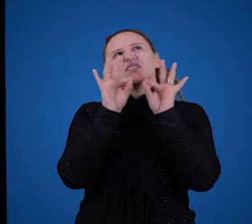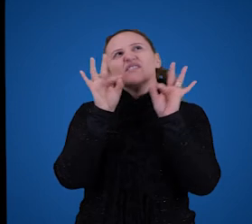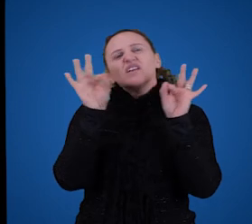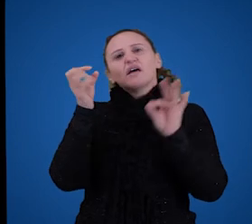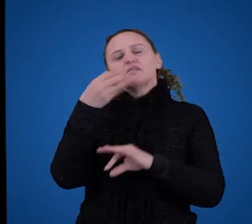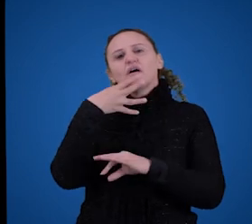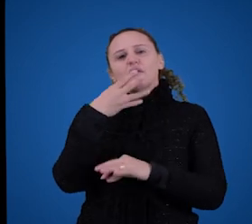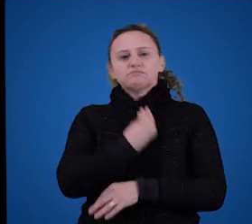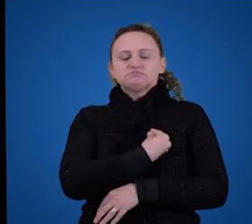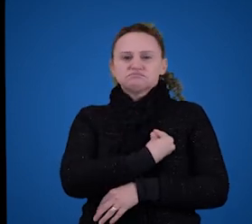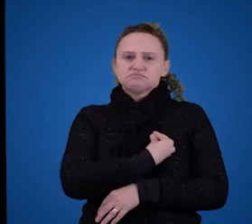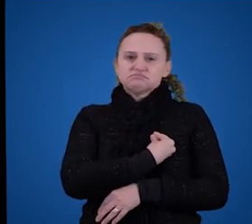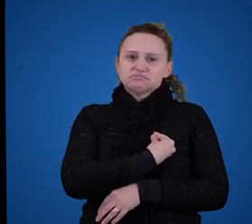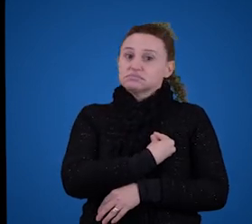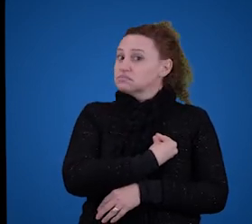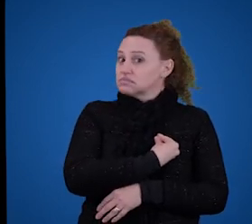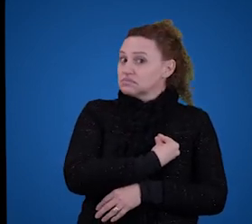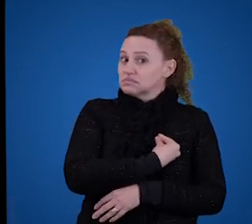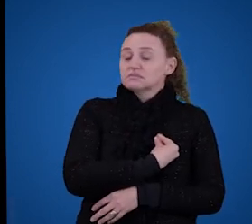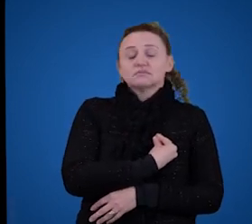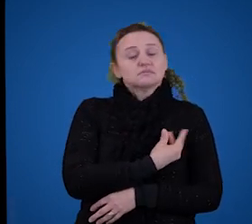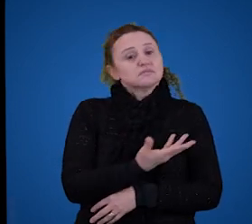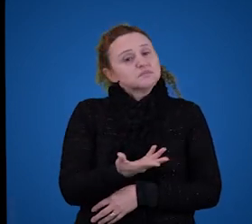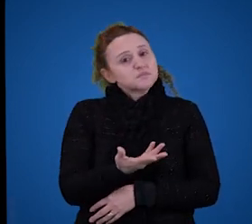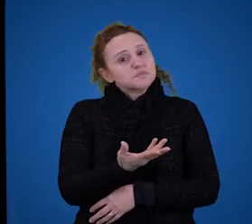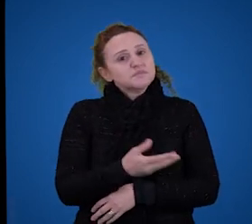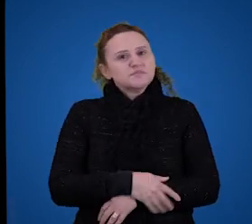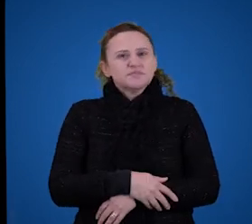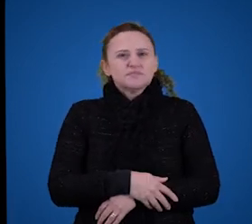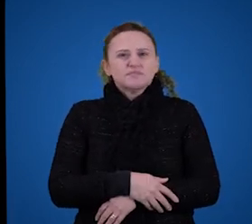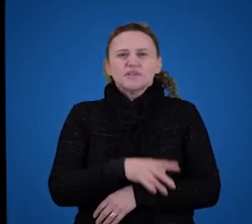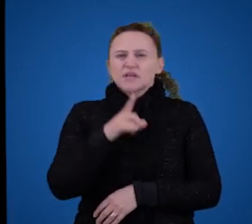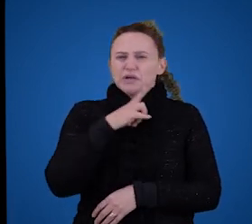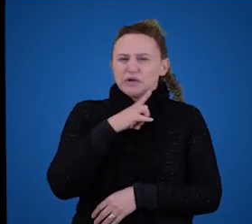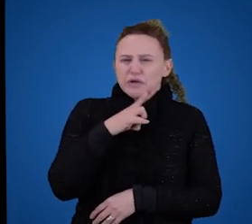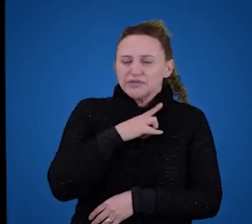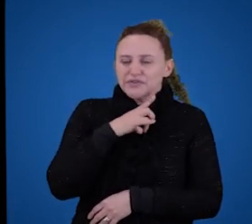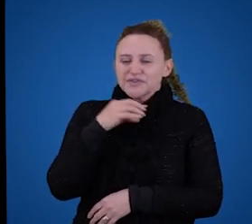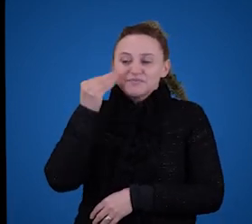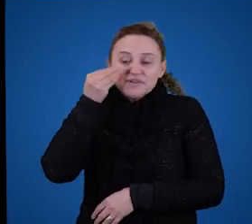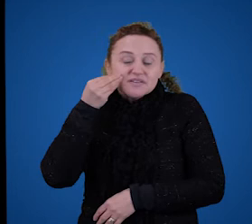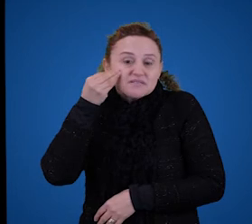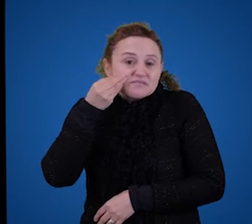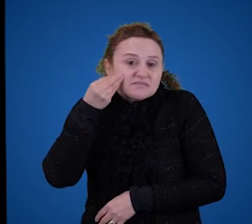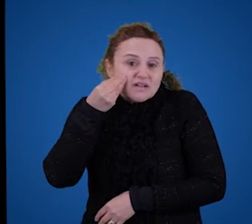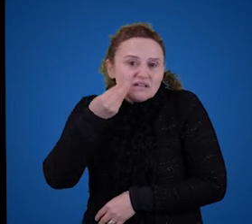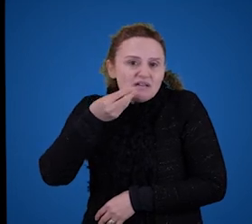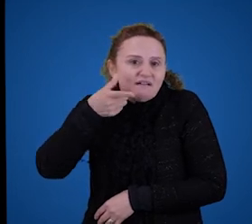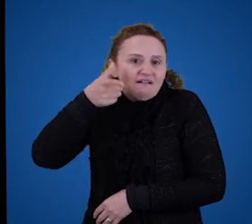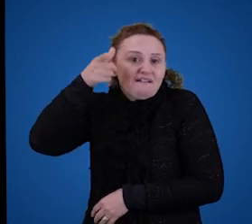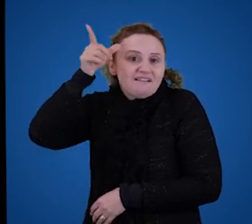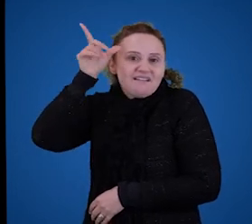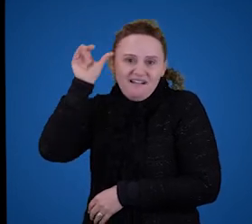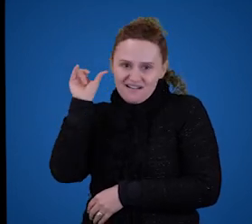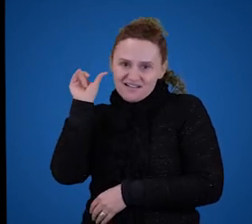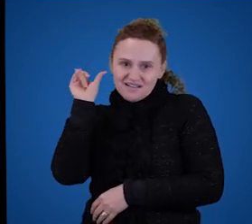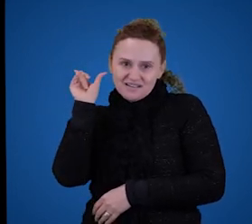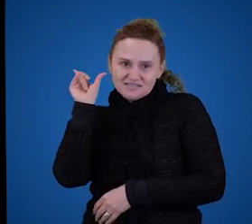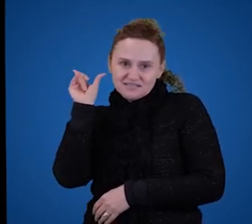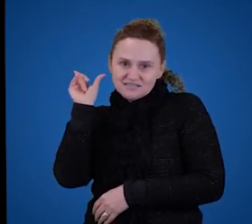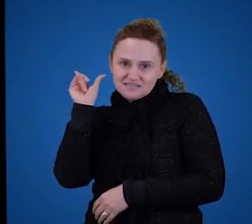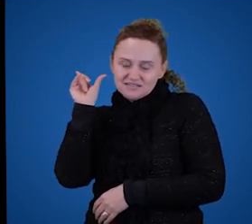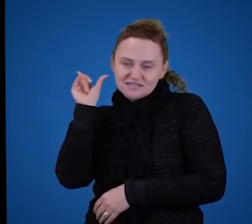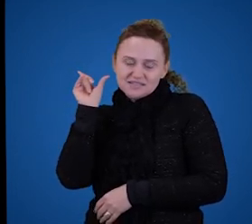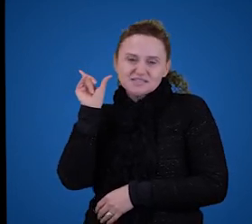ela novamente, eu vou ter a experiência anterior, para me ajudar a entender, ou seja, a compreender essa frase novamente.